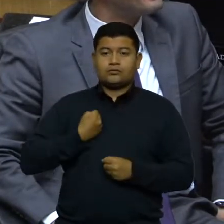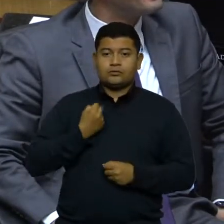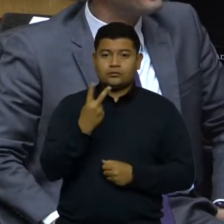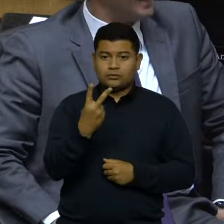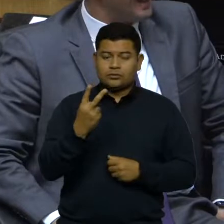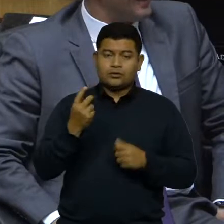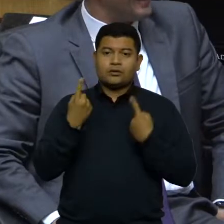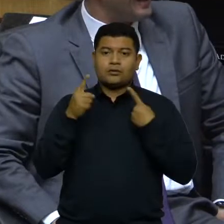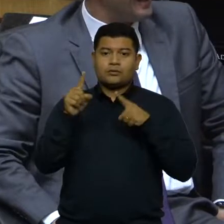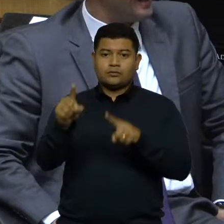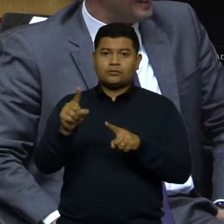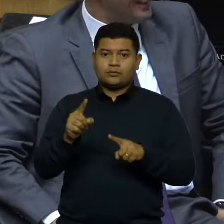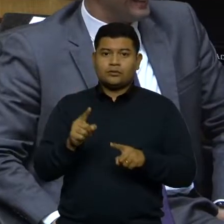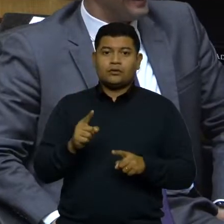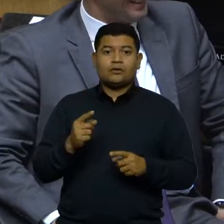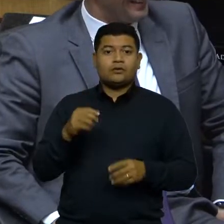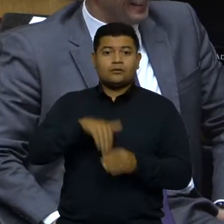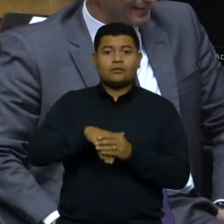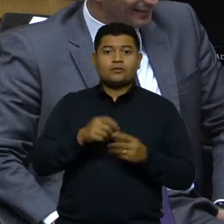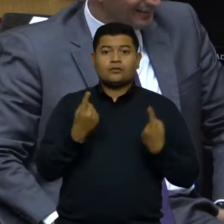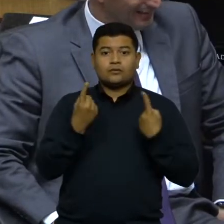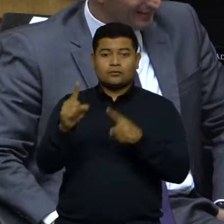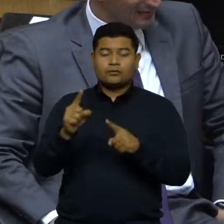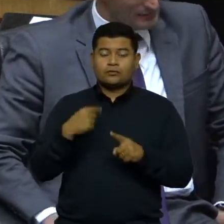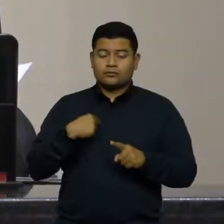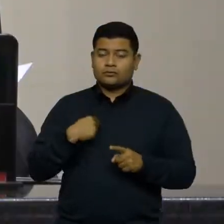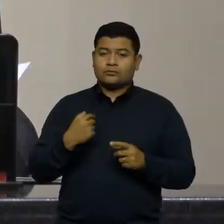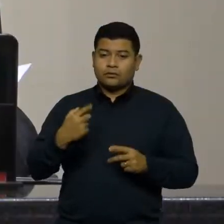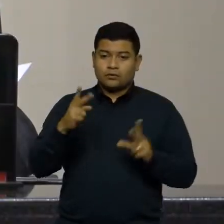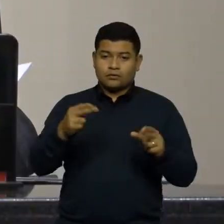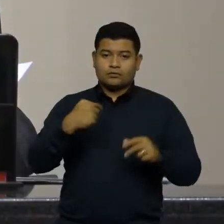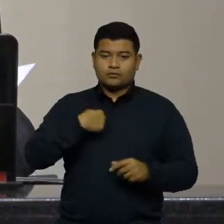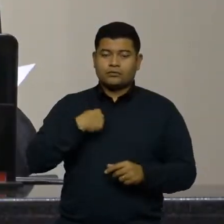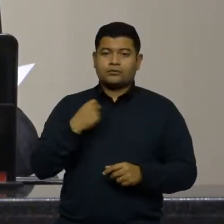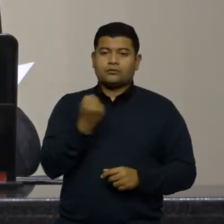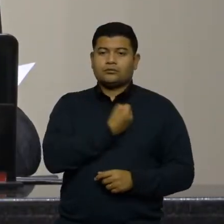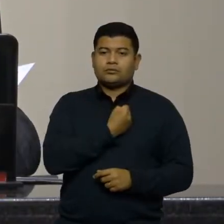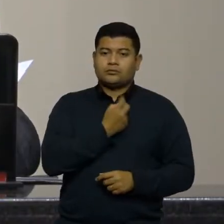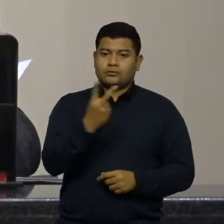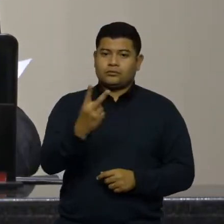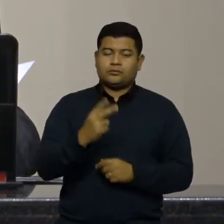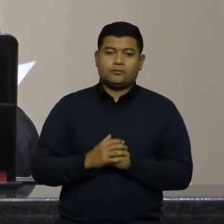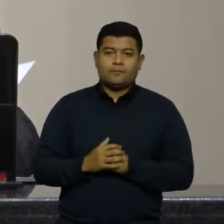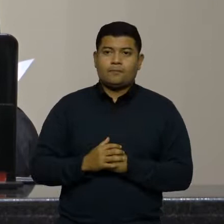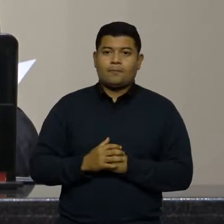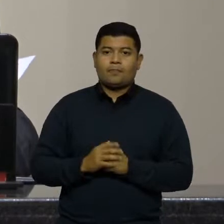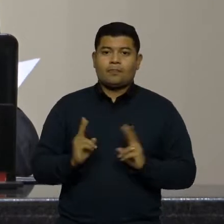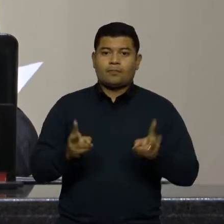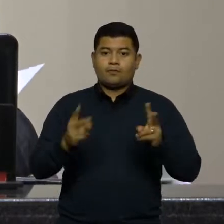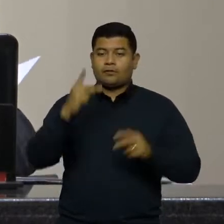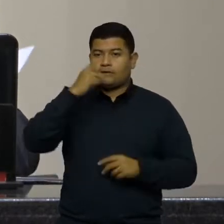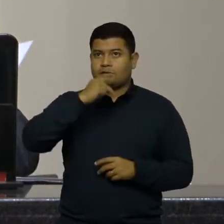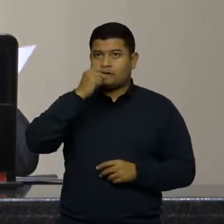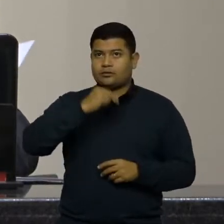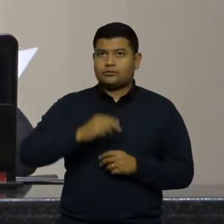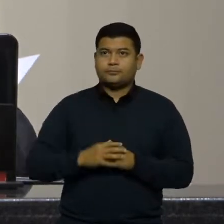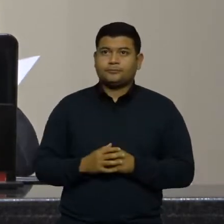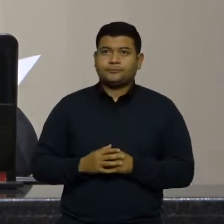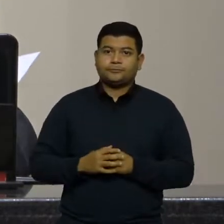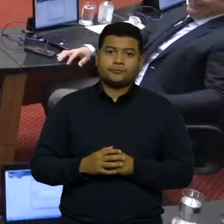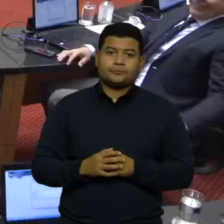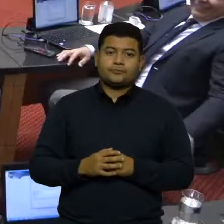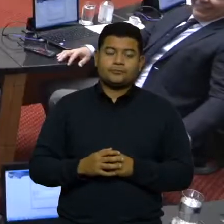contra é voto 2 como acabei de votar. Muito obrigado. Ainda deputado Kennedy Nunes. presidente, da mesma